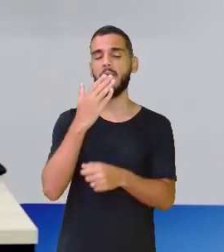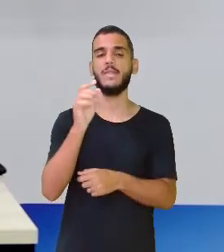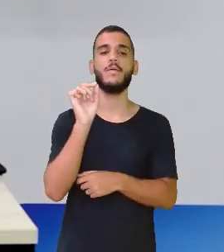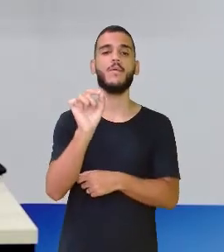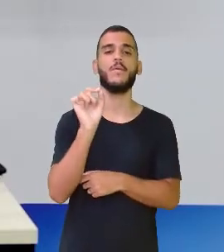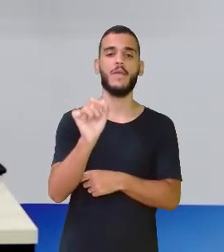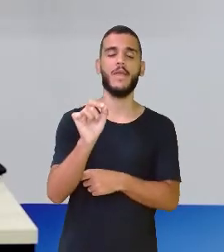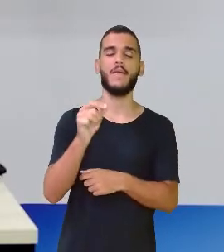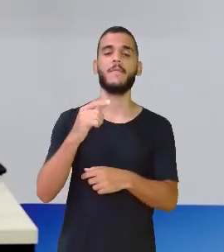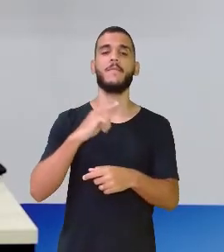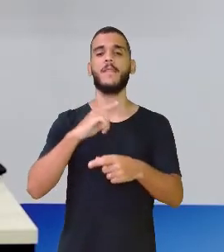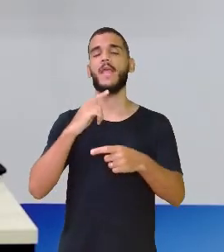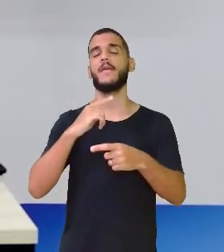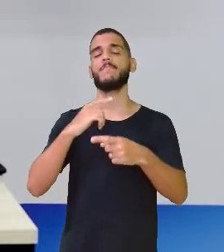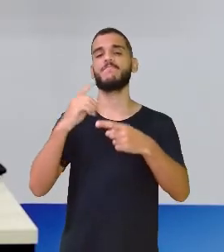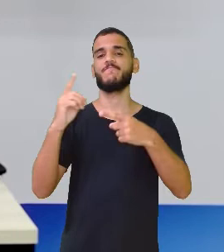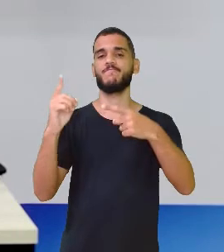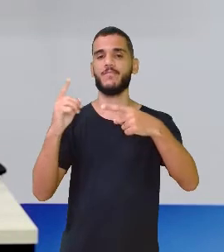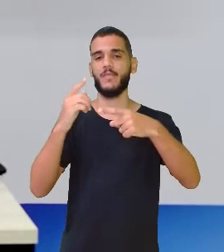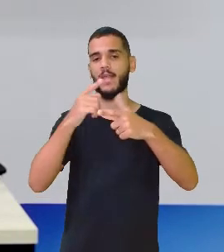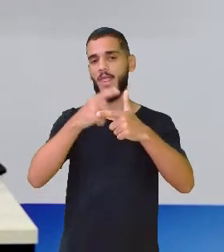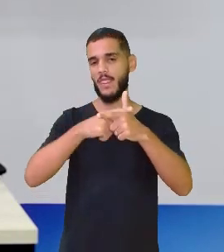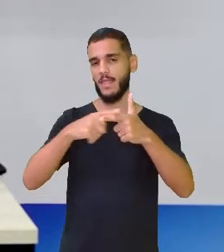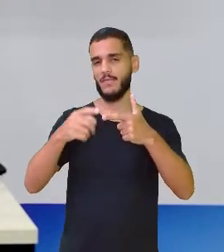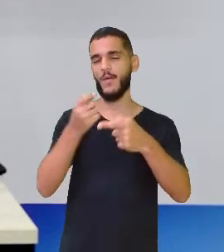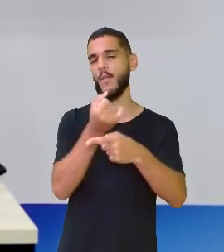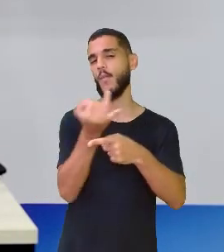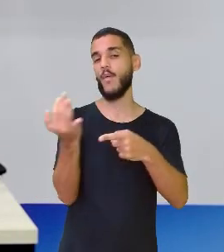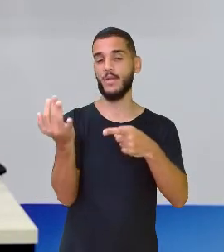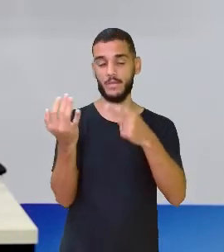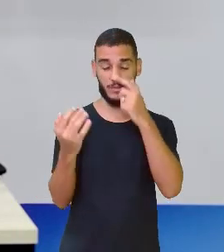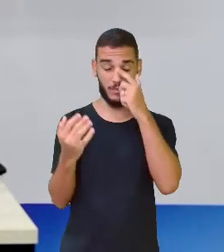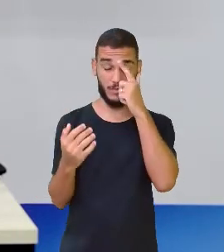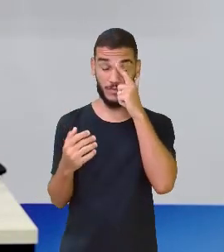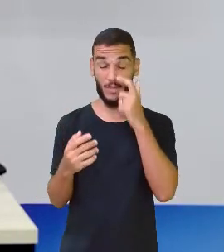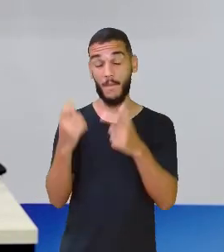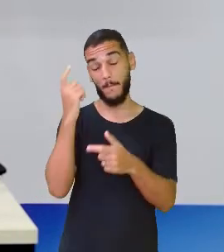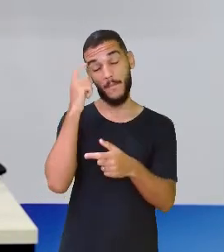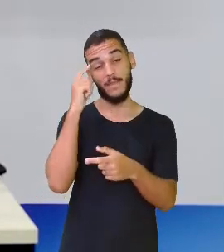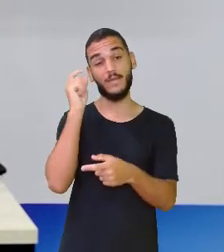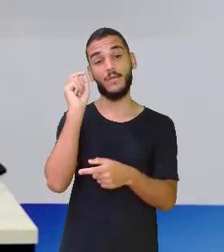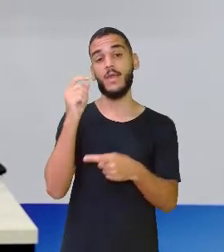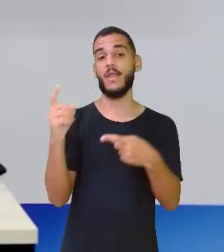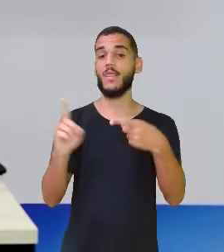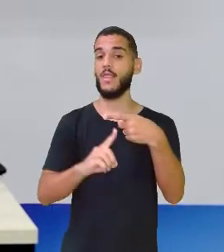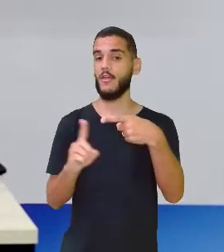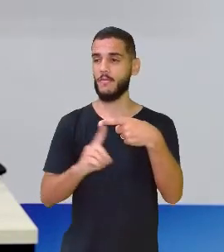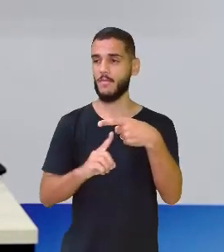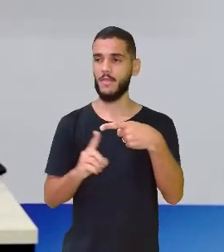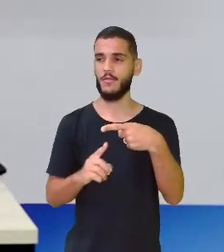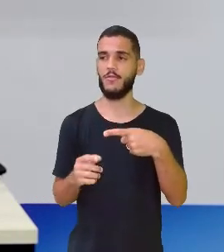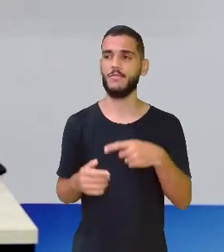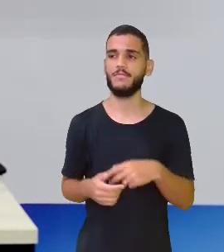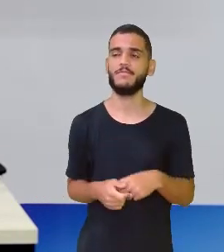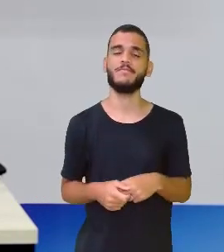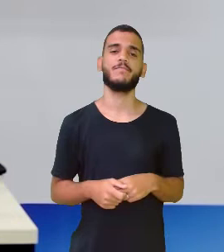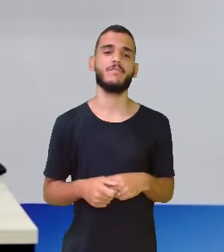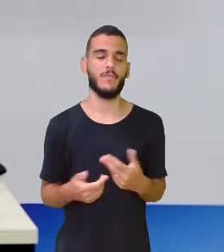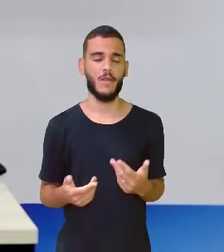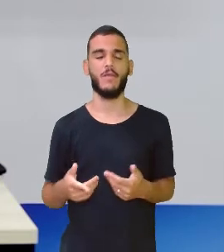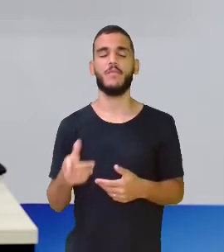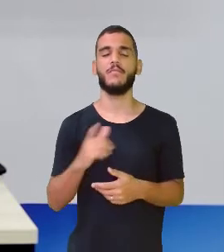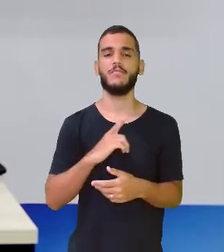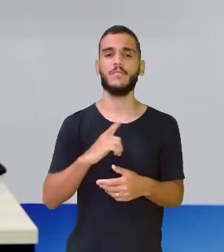no denominador, que é a quantidade total que eu vou dividir. Ah, professora. Eu pego uma fita dessa